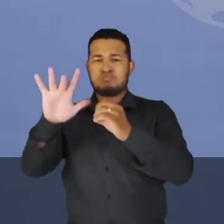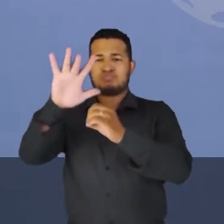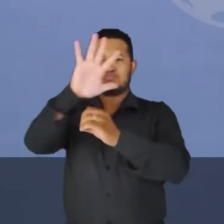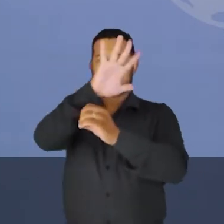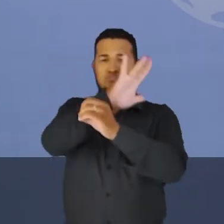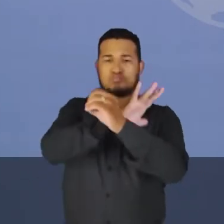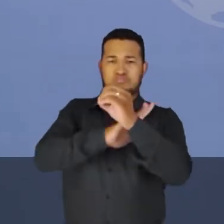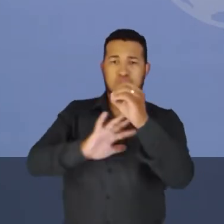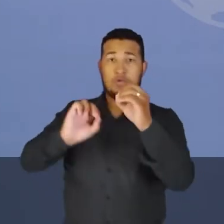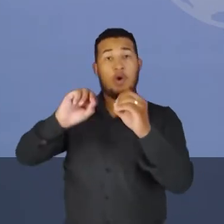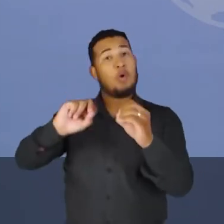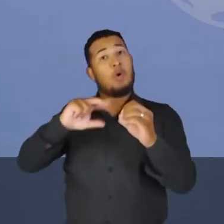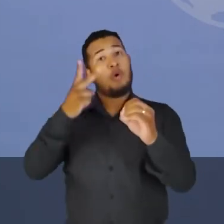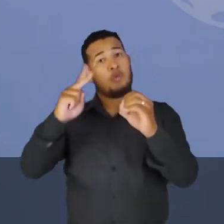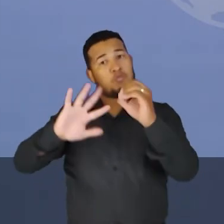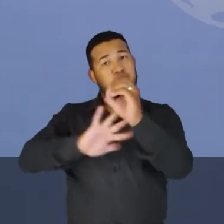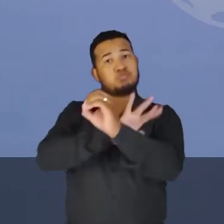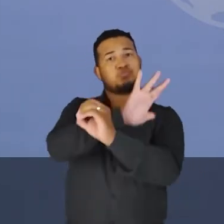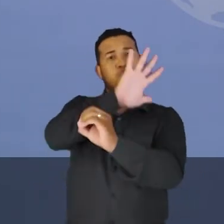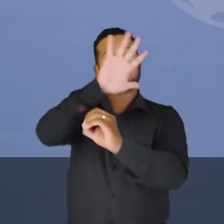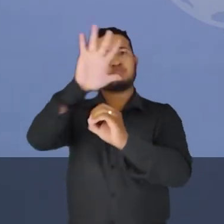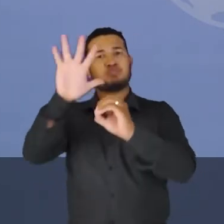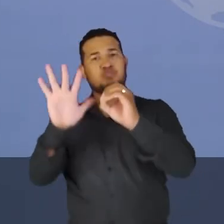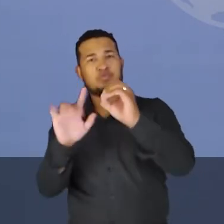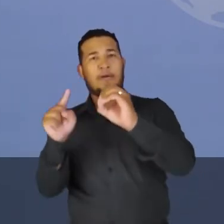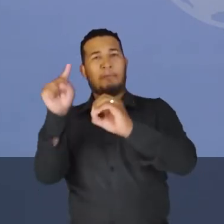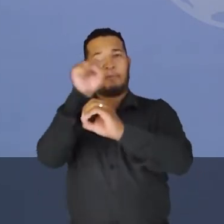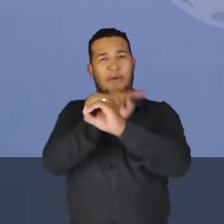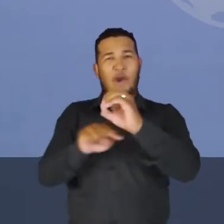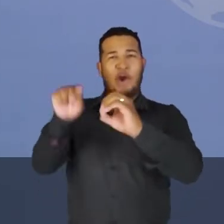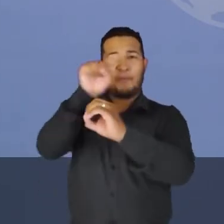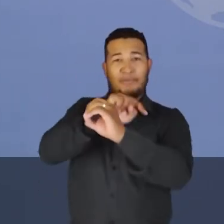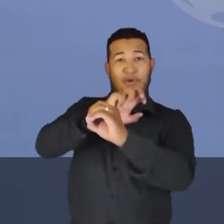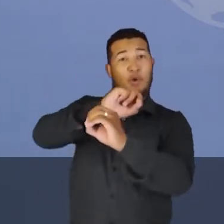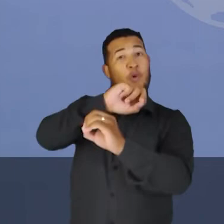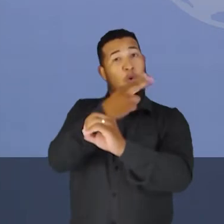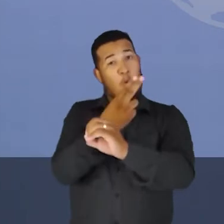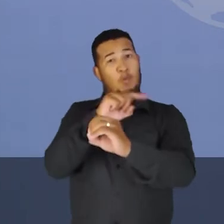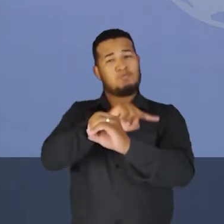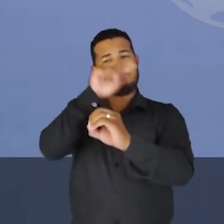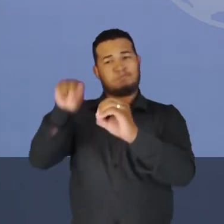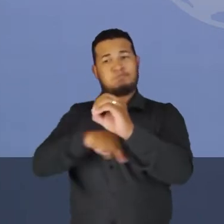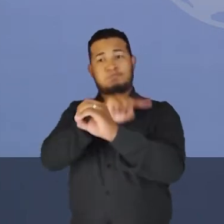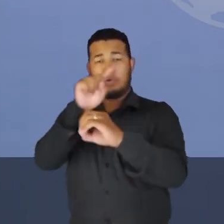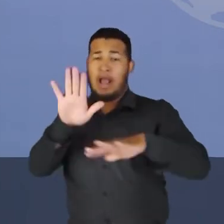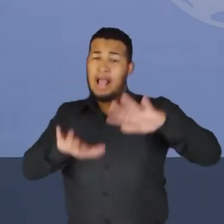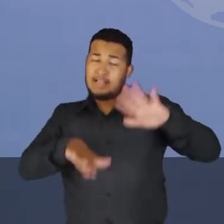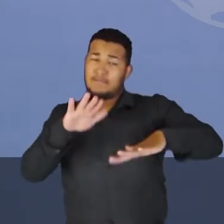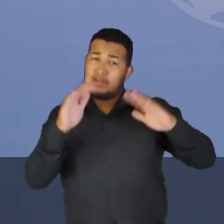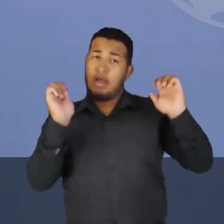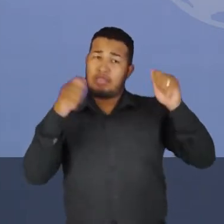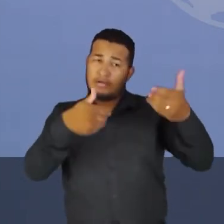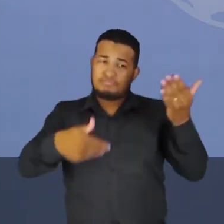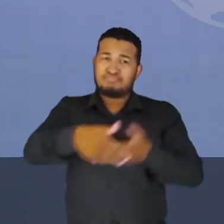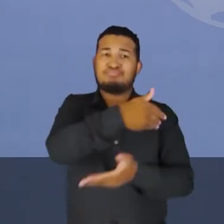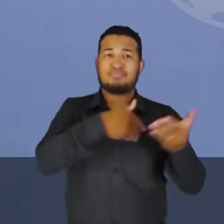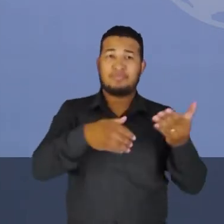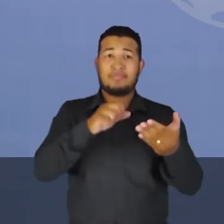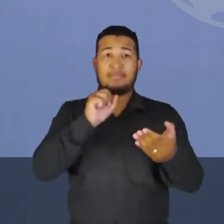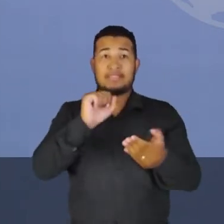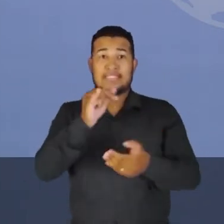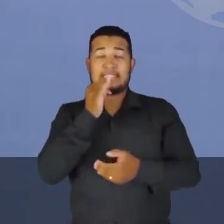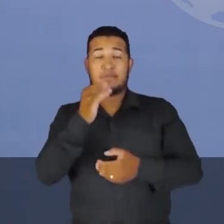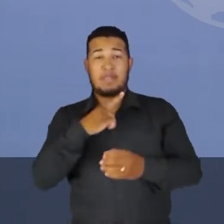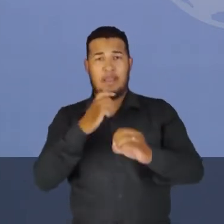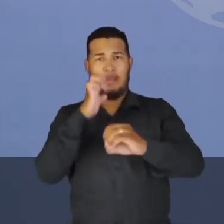Horário ou anti-horário. E estes campos, eles podem interagir. Quando você tem elétrons girando